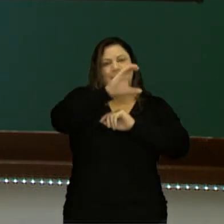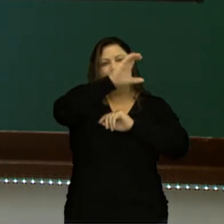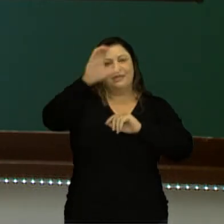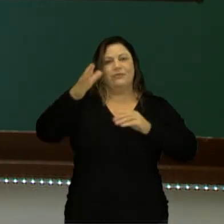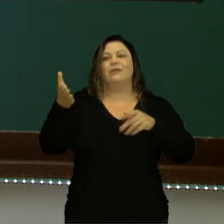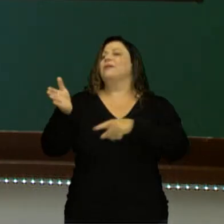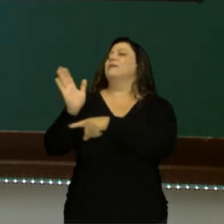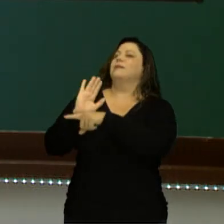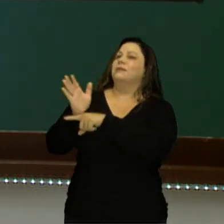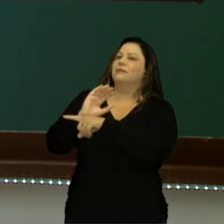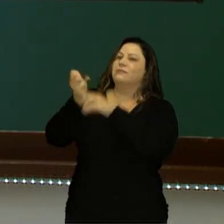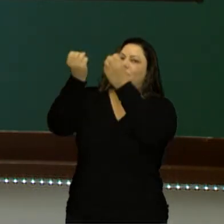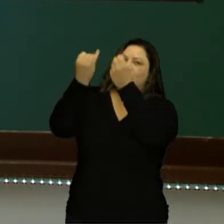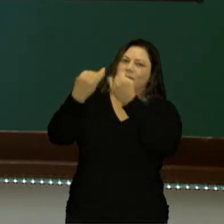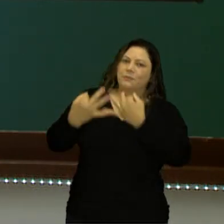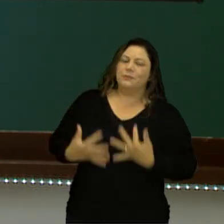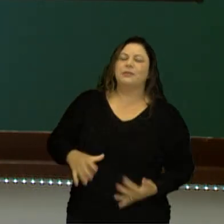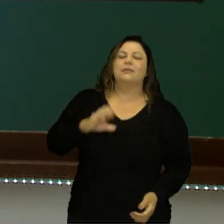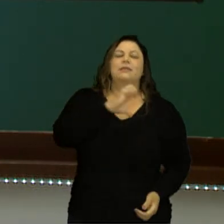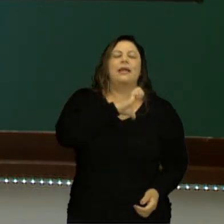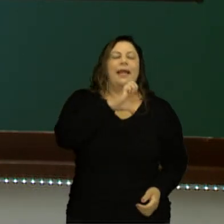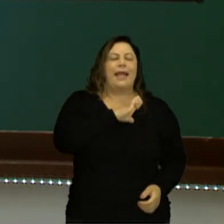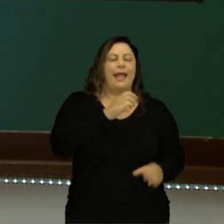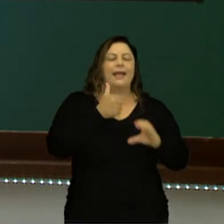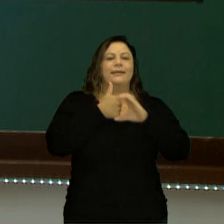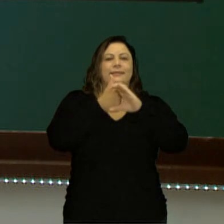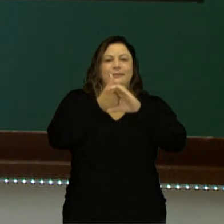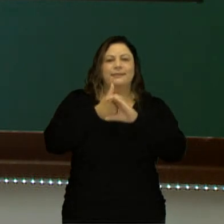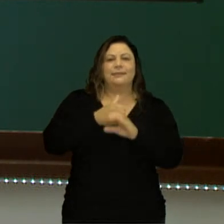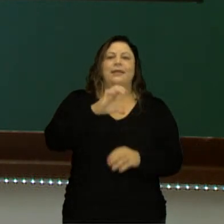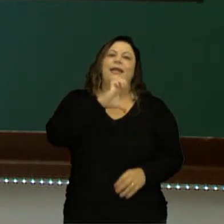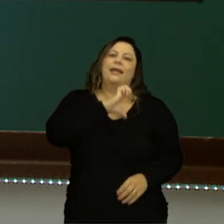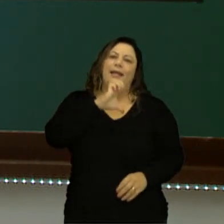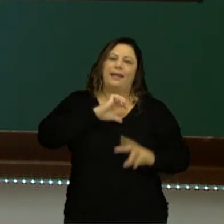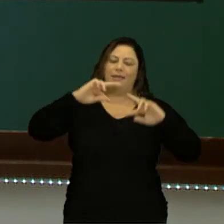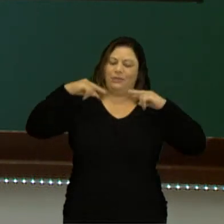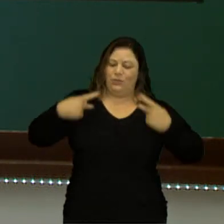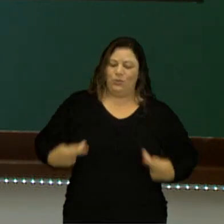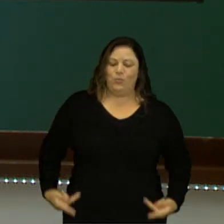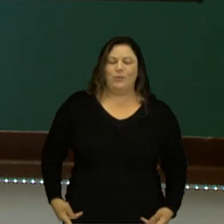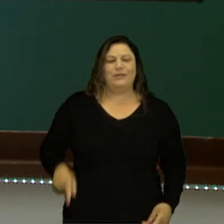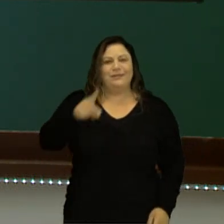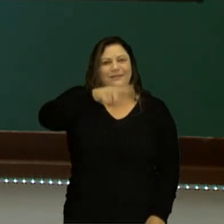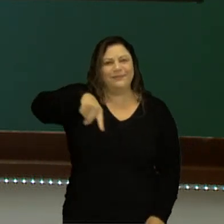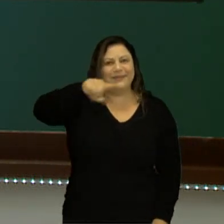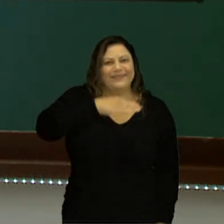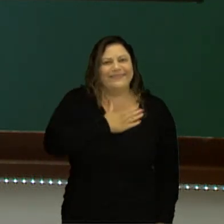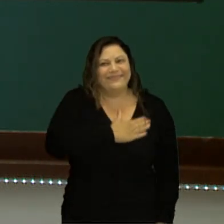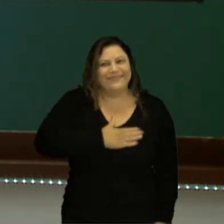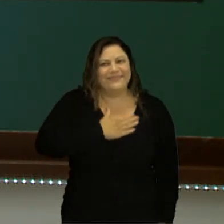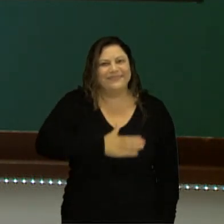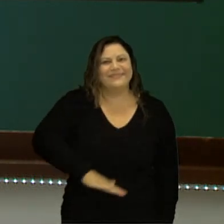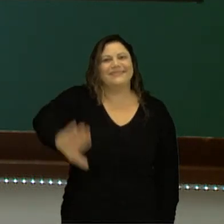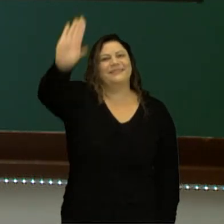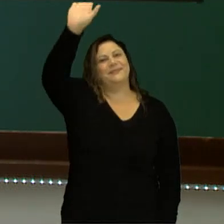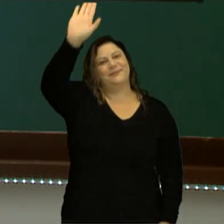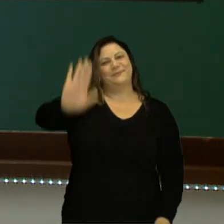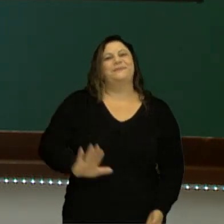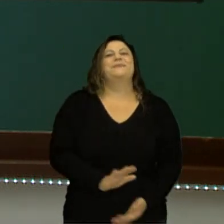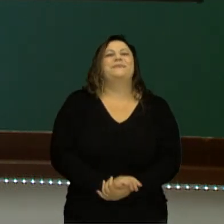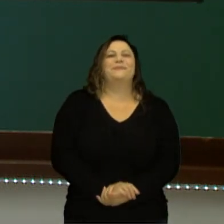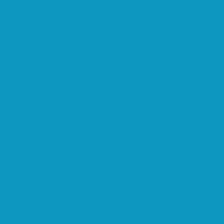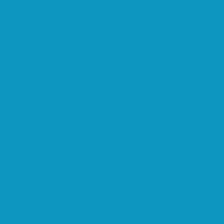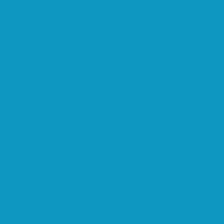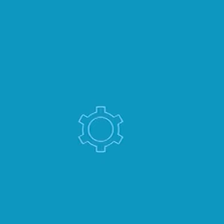vídeo, nós falamos sobre ética cristã e ética humanista. Espero que vocês tenham gostado e até breve!